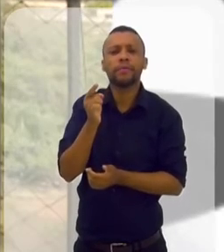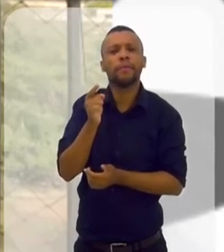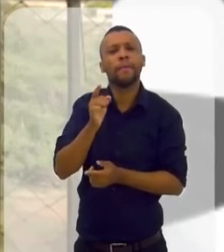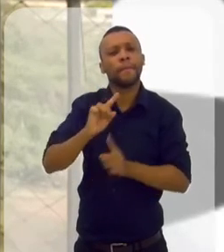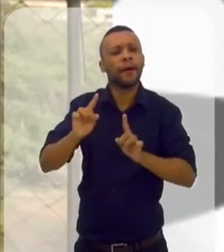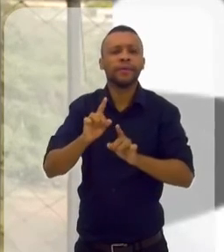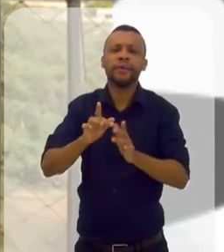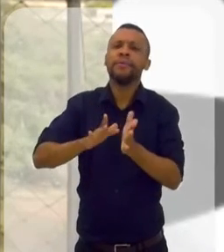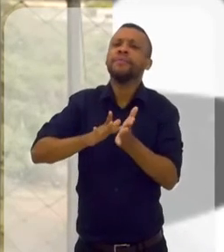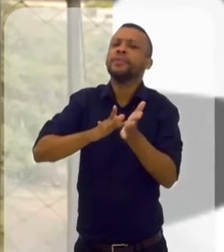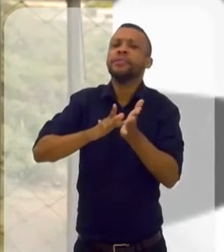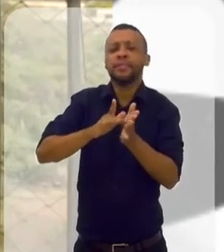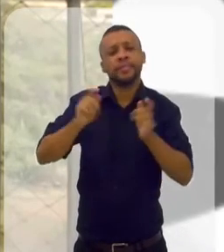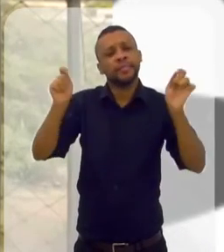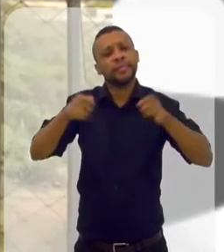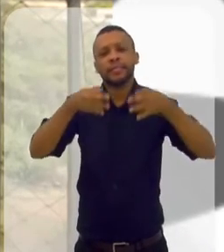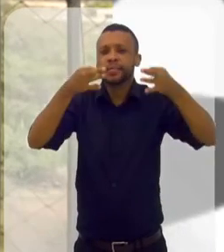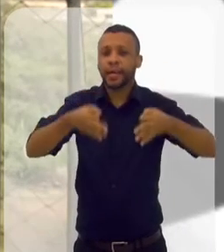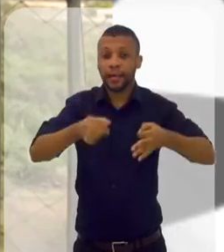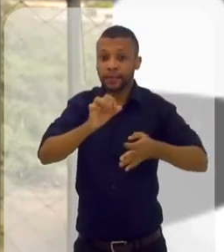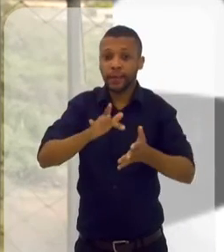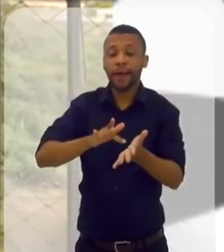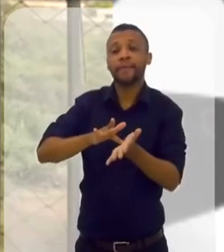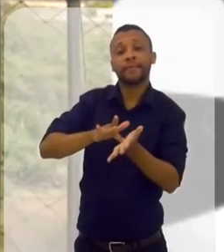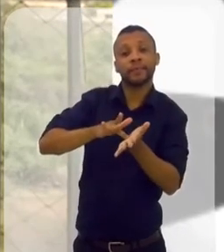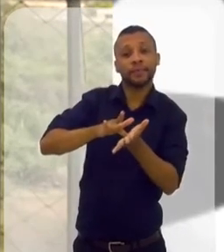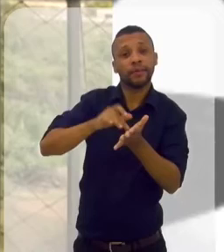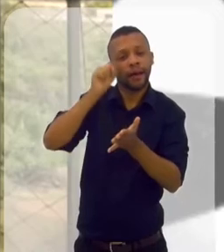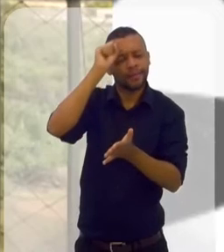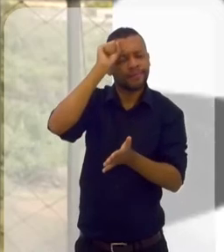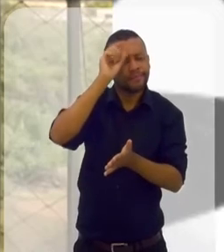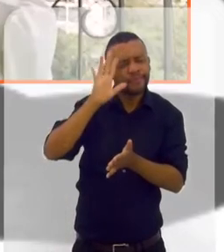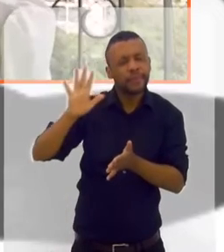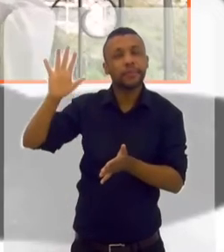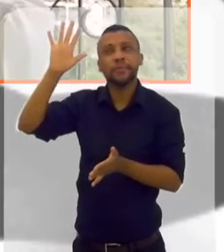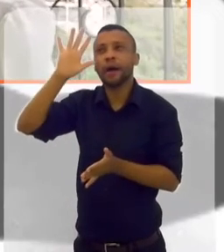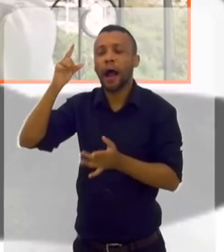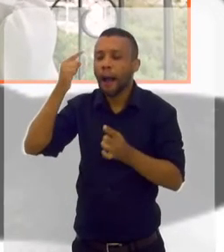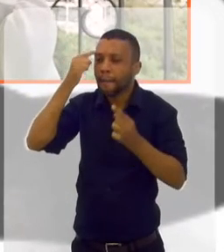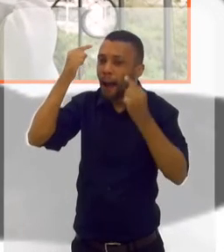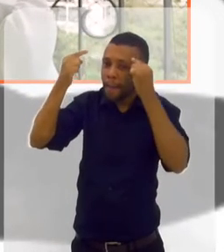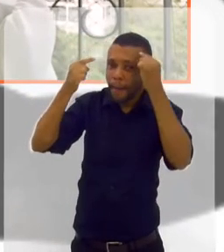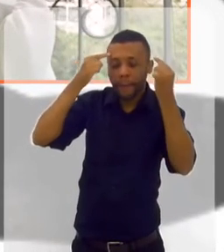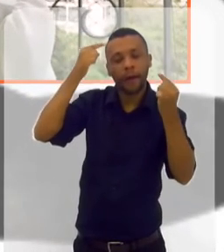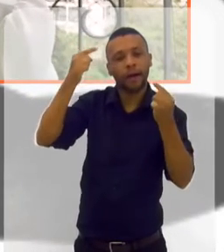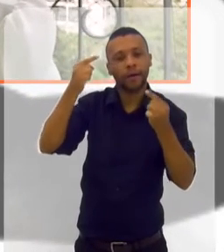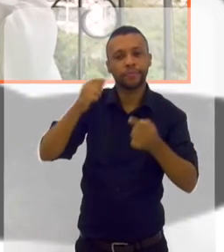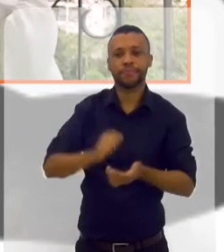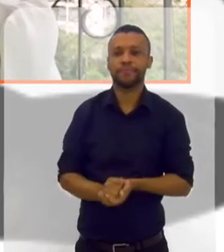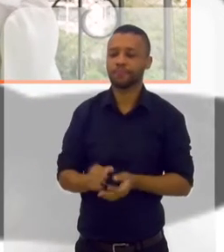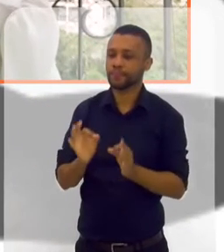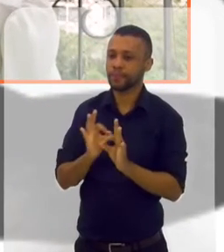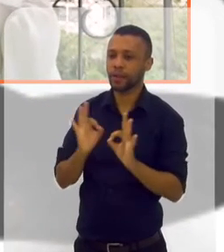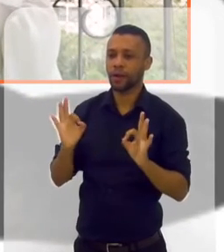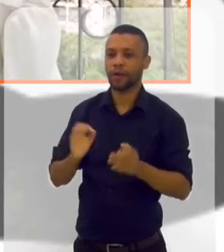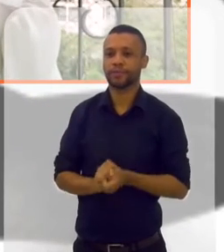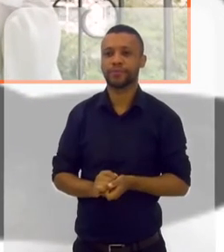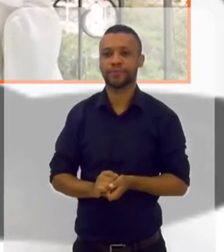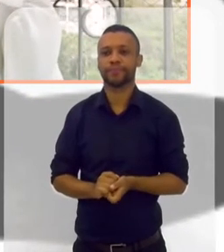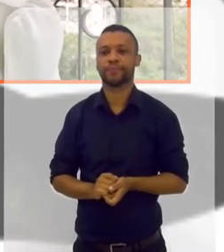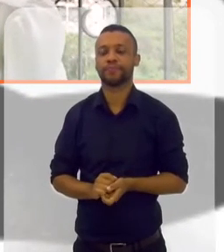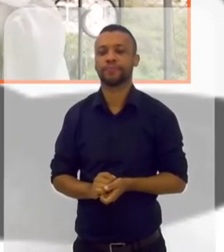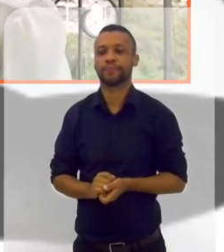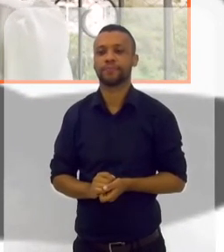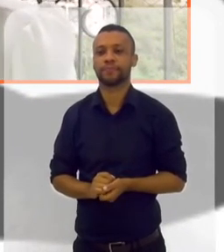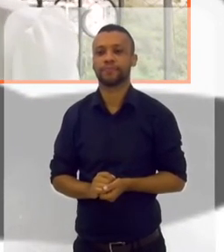finge que tá dando certo. Se você fingir, já tá no estado de hipnótese. Use a imaginação e a criatividade. Tá bom? Tá ótimo.